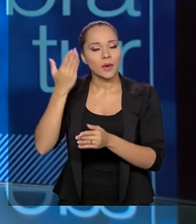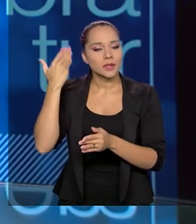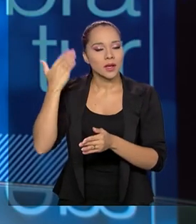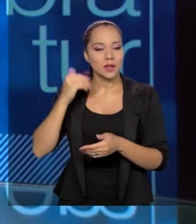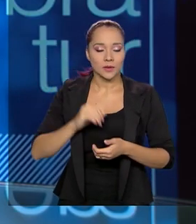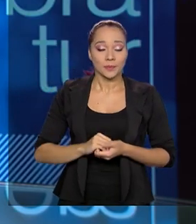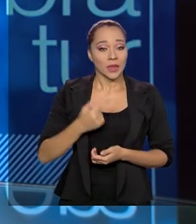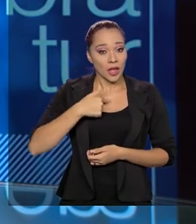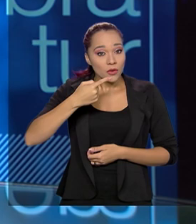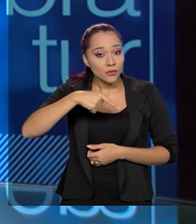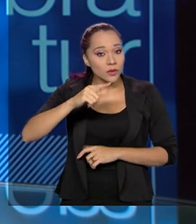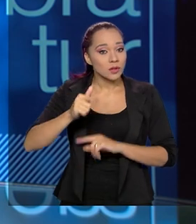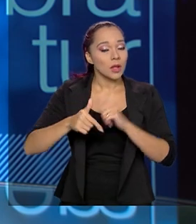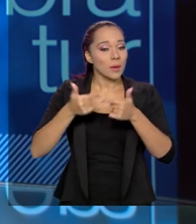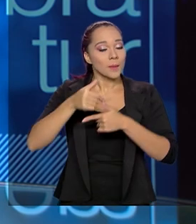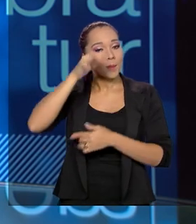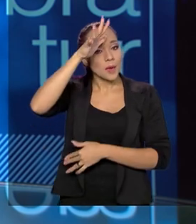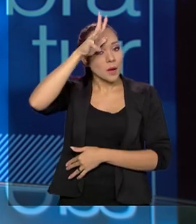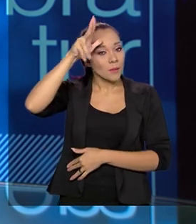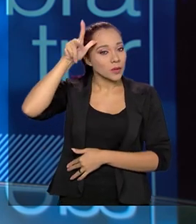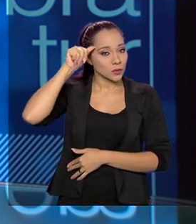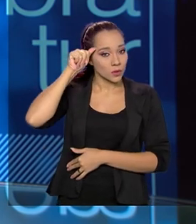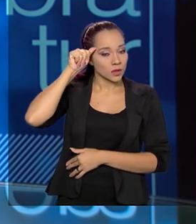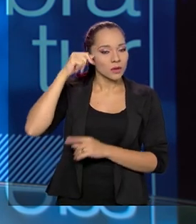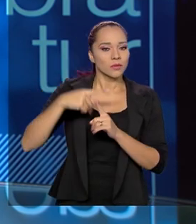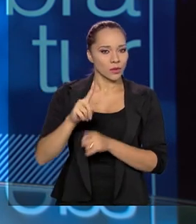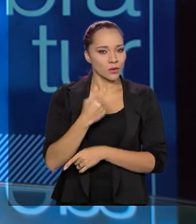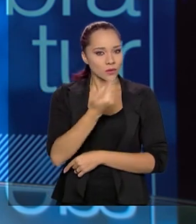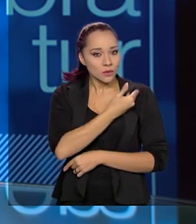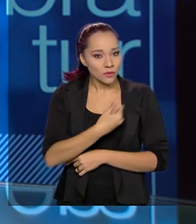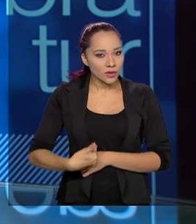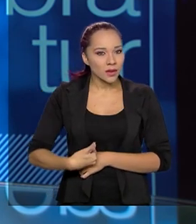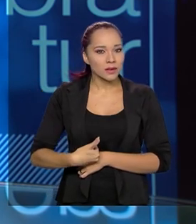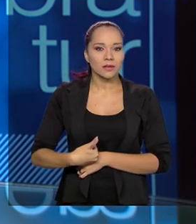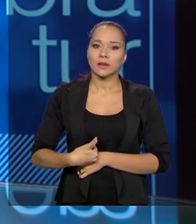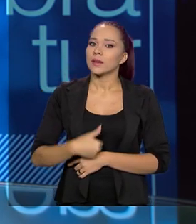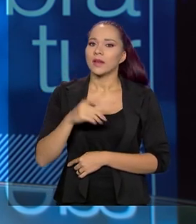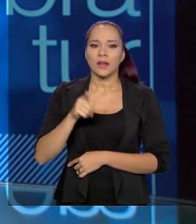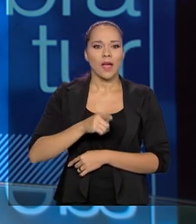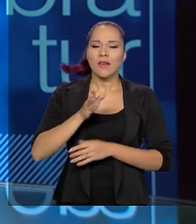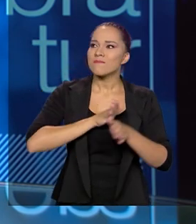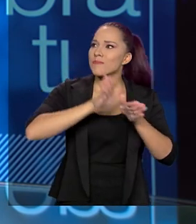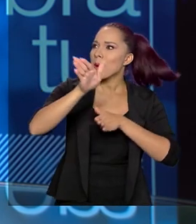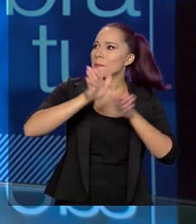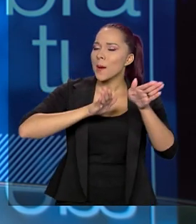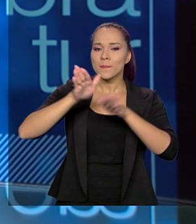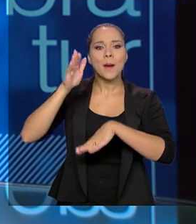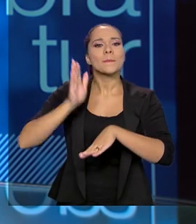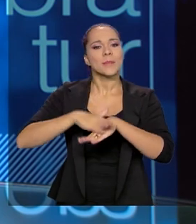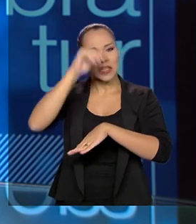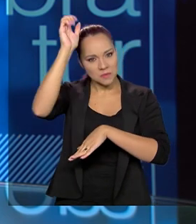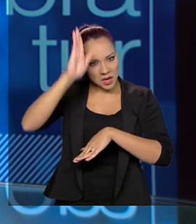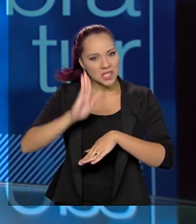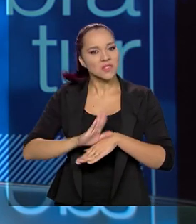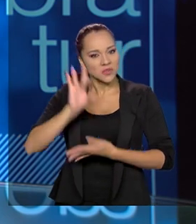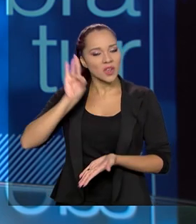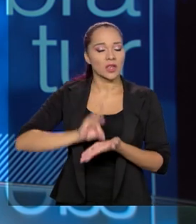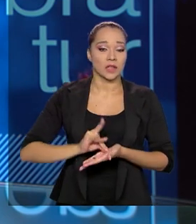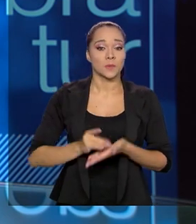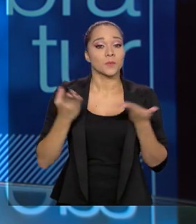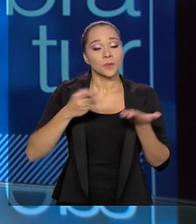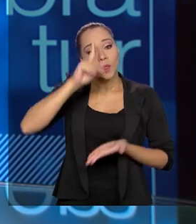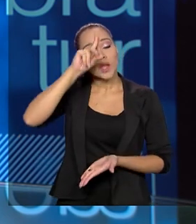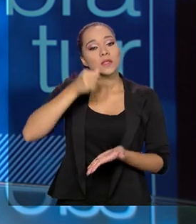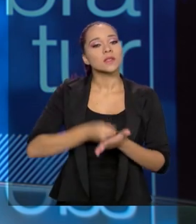incursão na Amazônia, porque o nosso governo é um governo que é itinerante, é mais Brasil, menos Brasília mesmo. Hoje as nossas